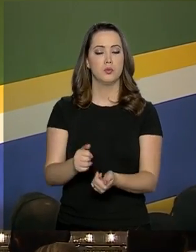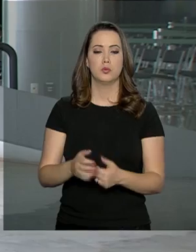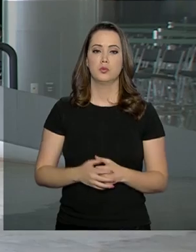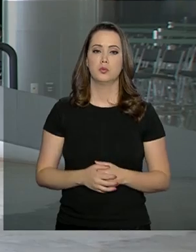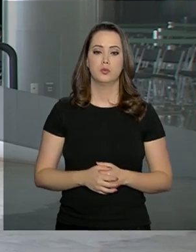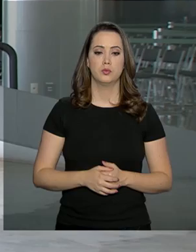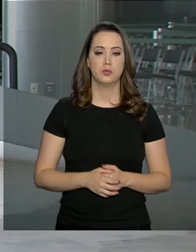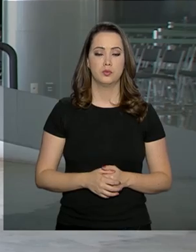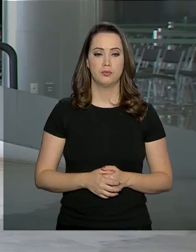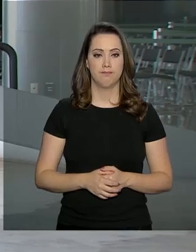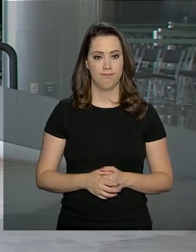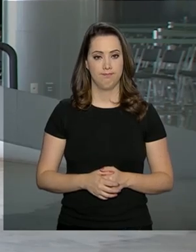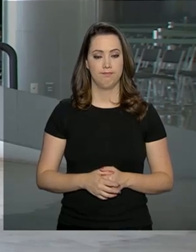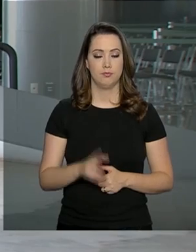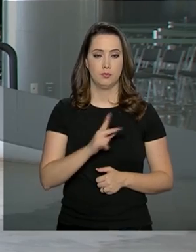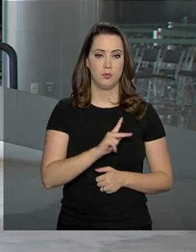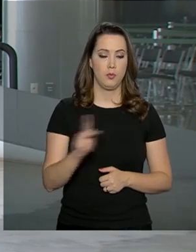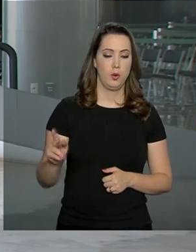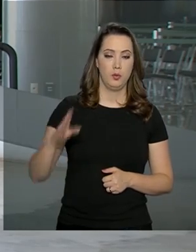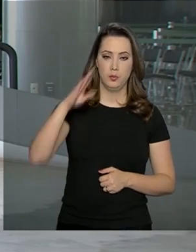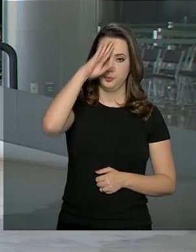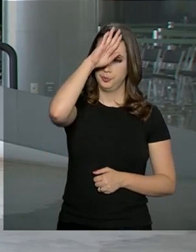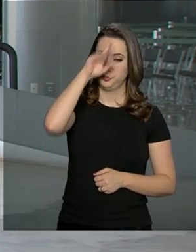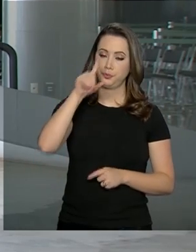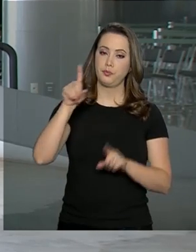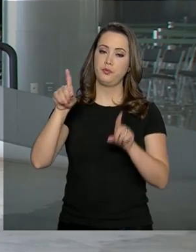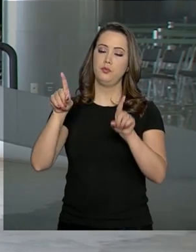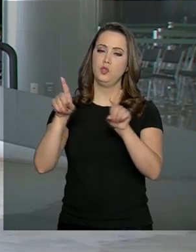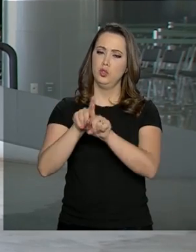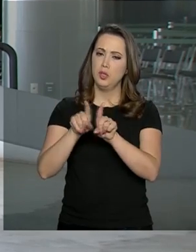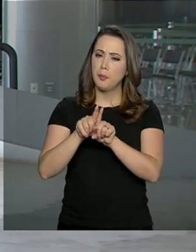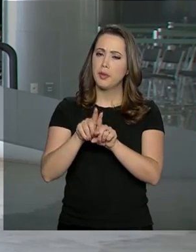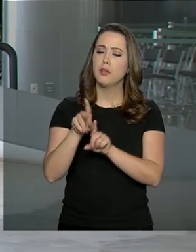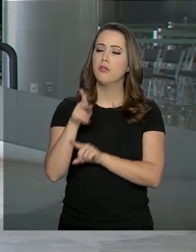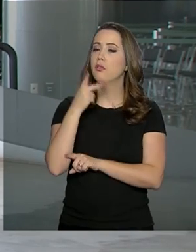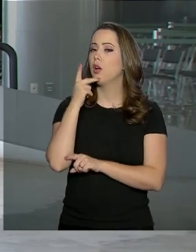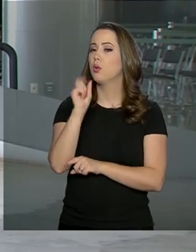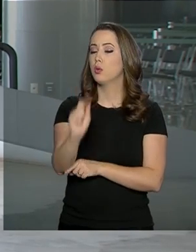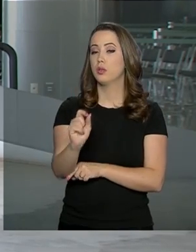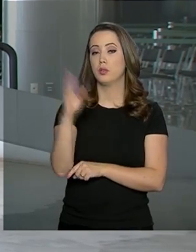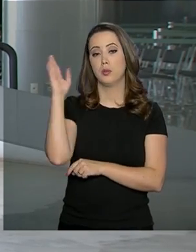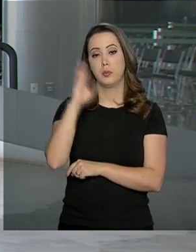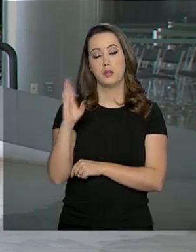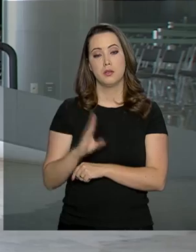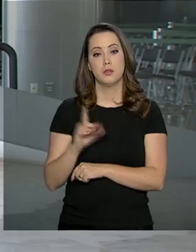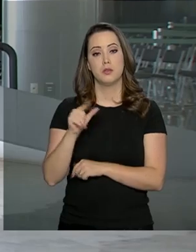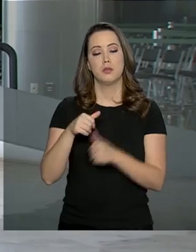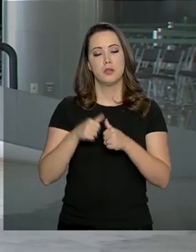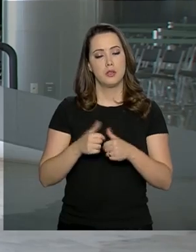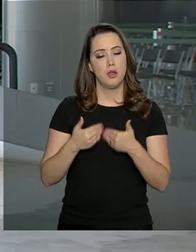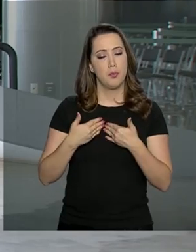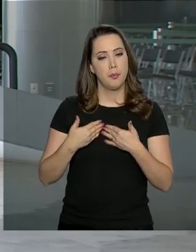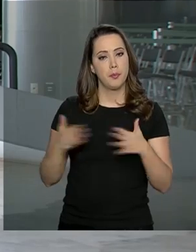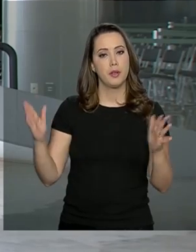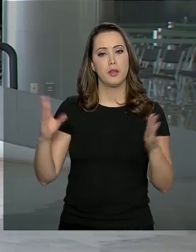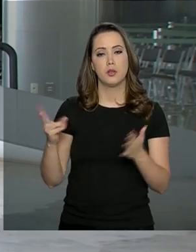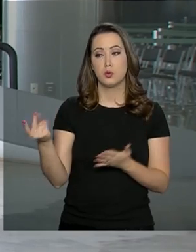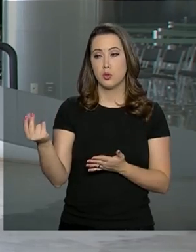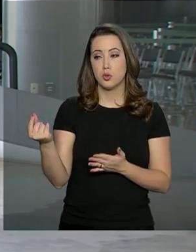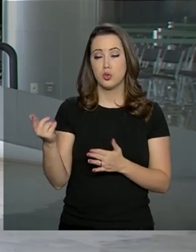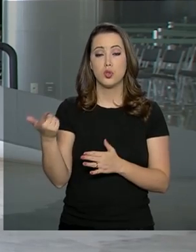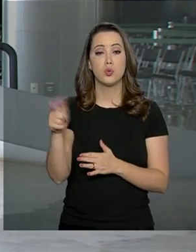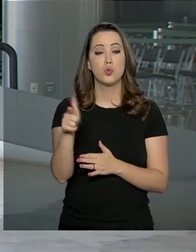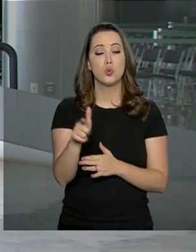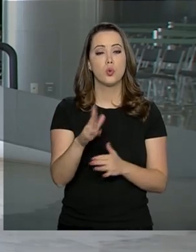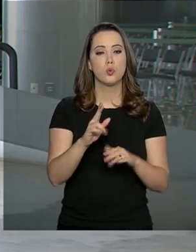O presidente Jair Bolsonaro também defendeu que o governo brasileiro está aberto a investimentos